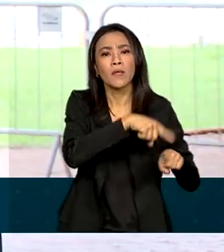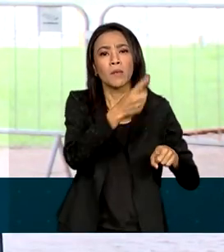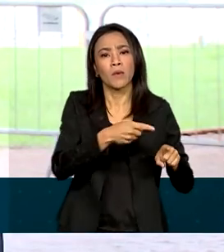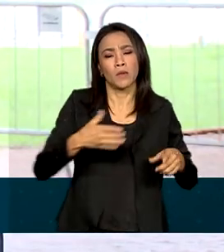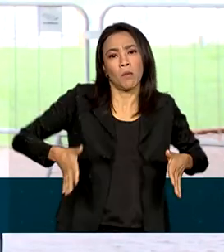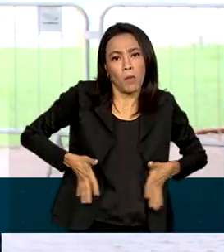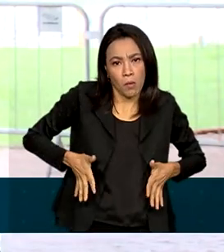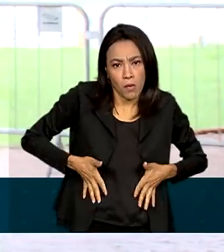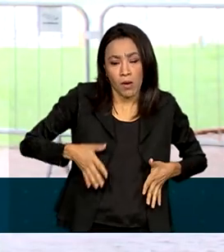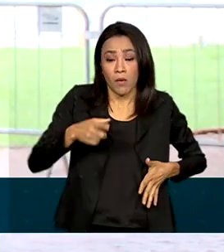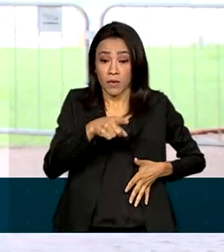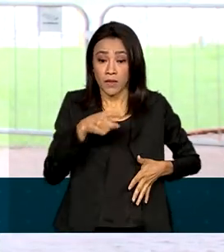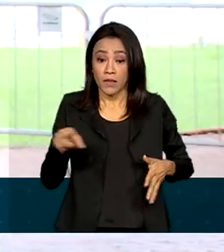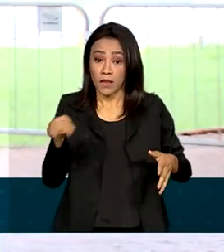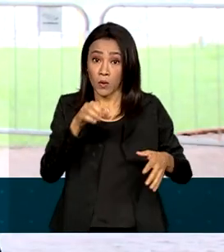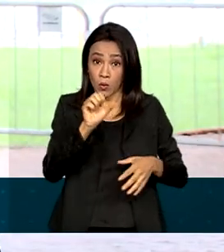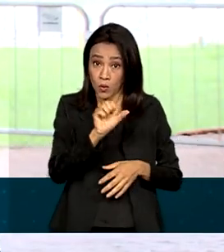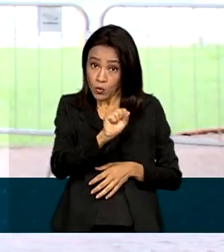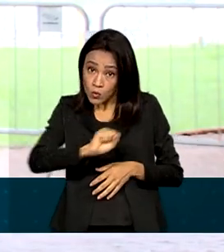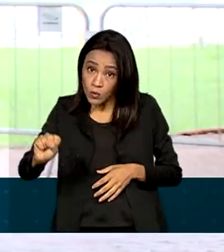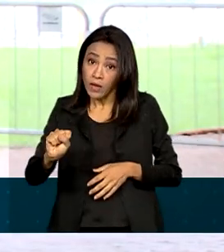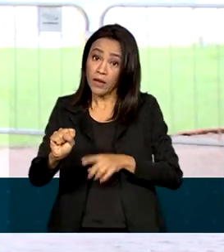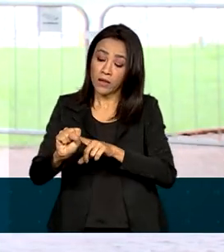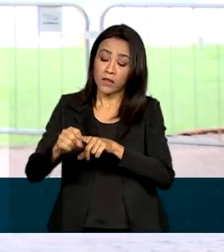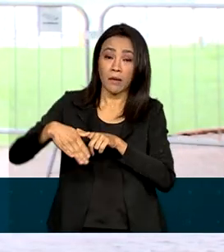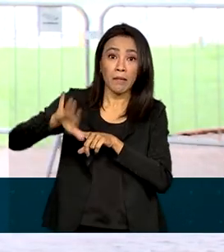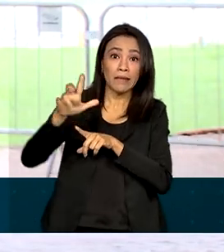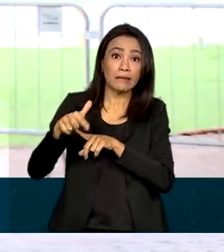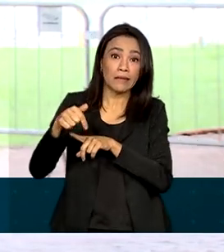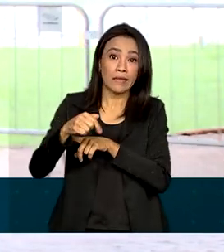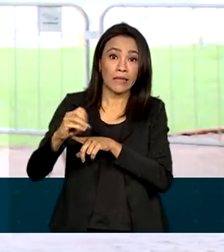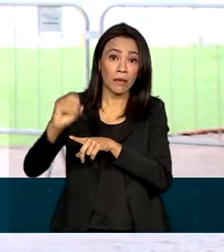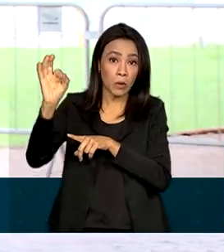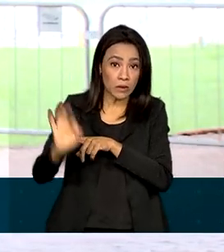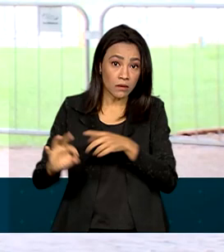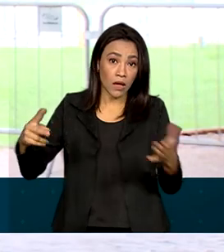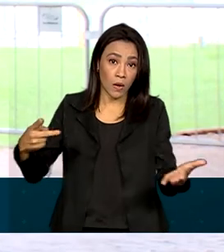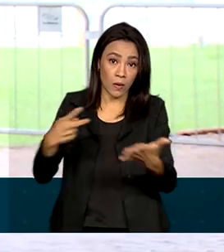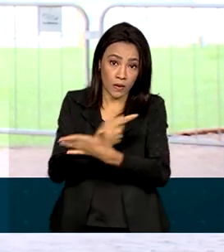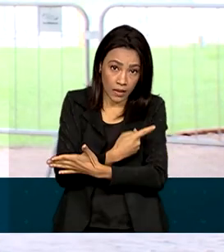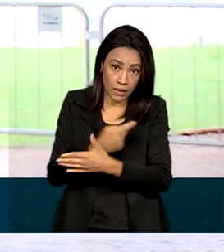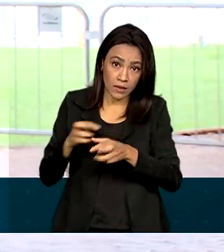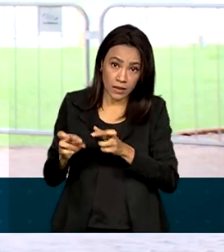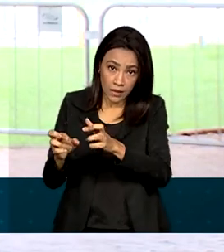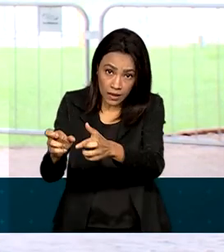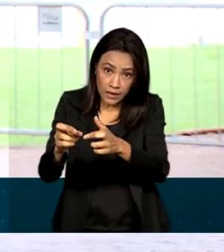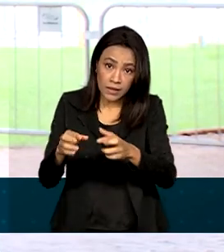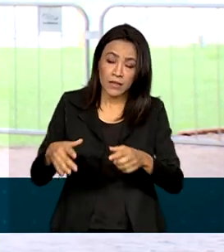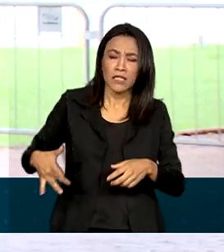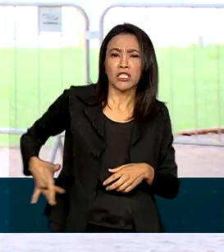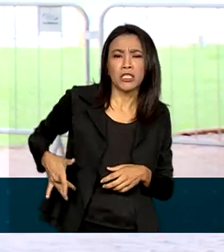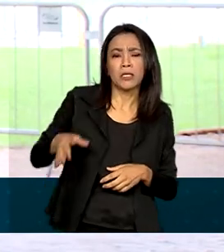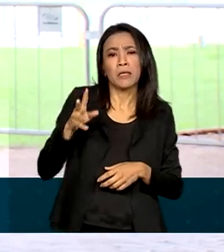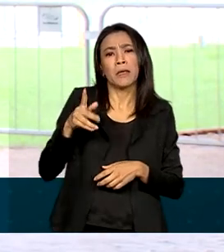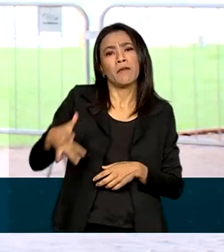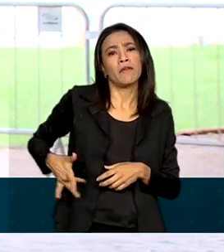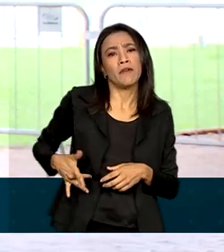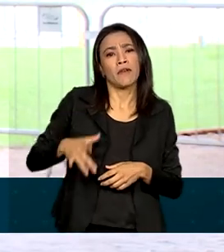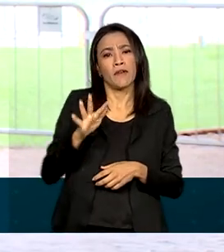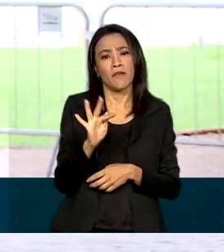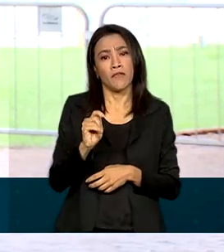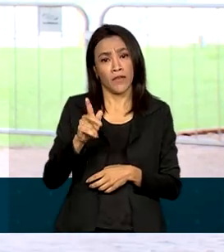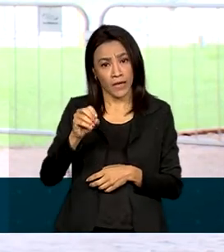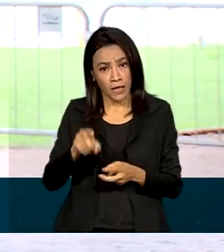concentram cerca de 70% da incidência de todos os tipos de câncer. O câncer de pâncreas e o de fígado foram